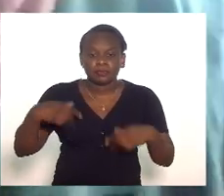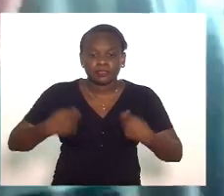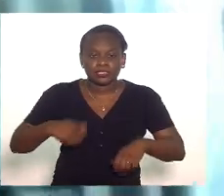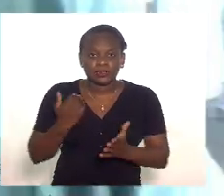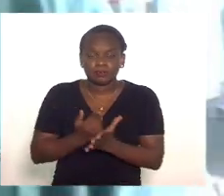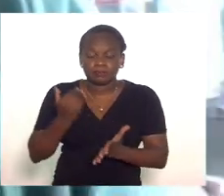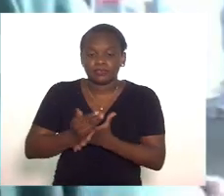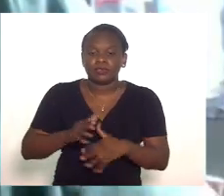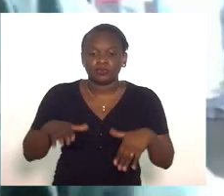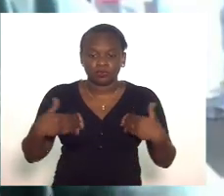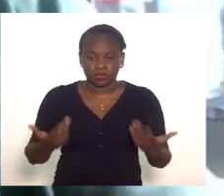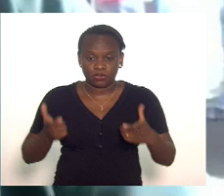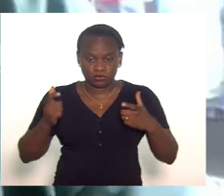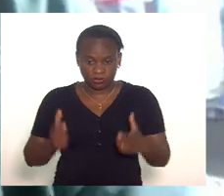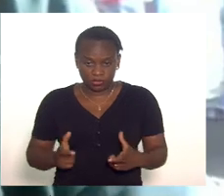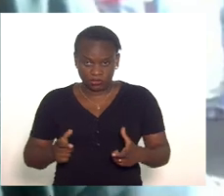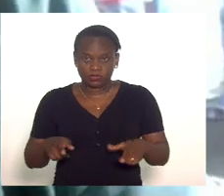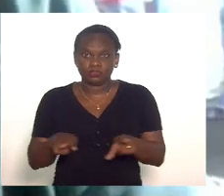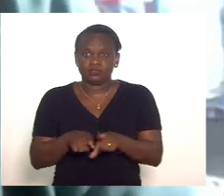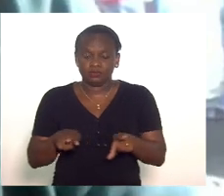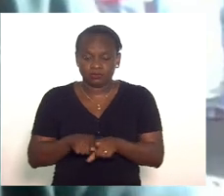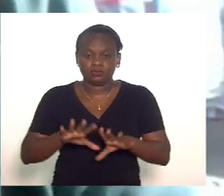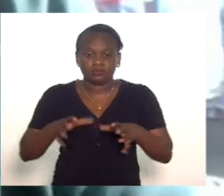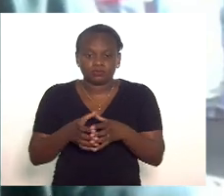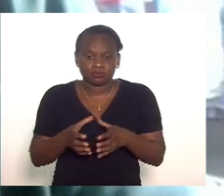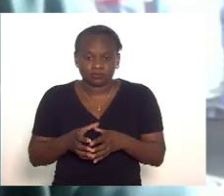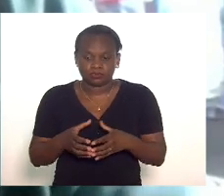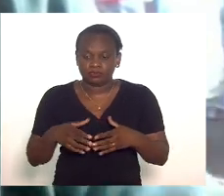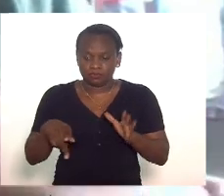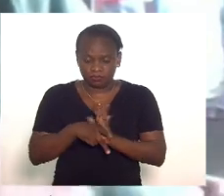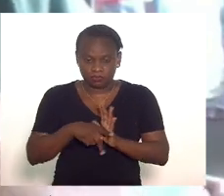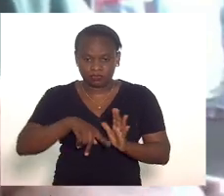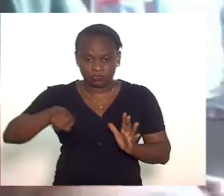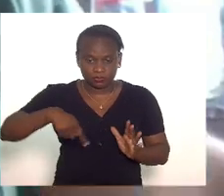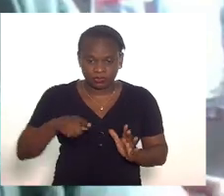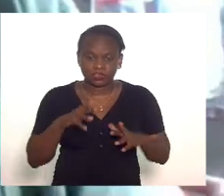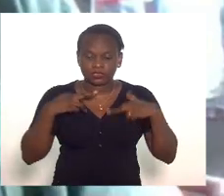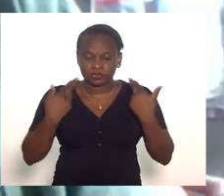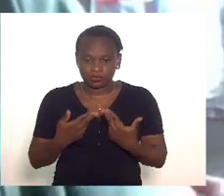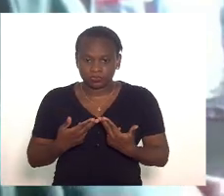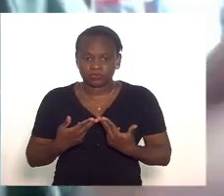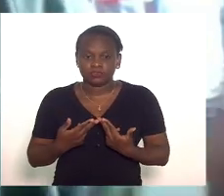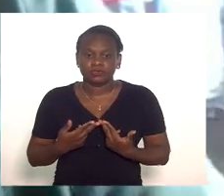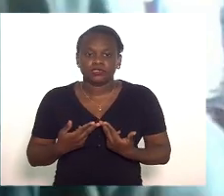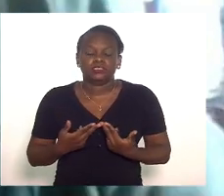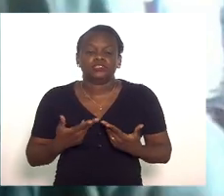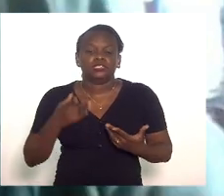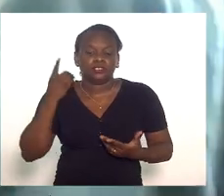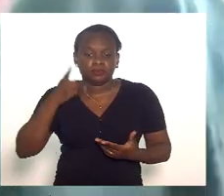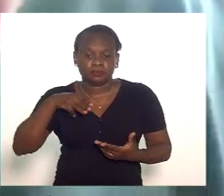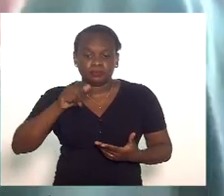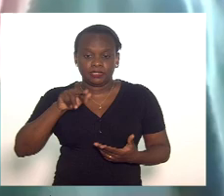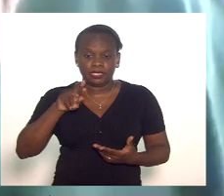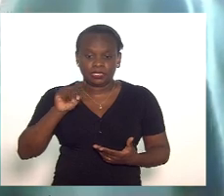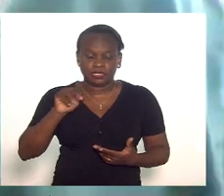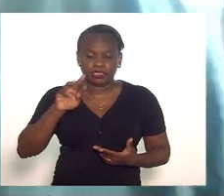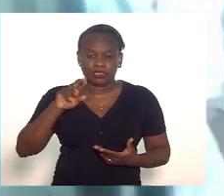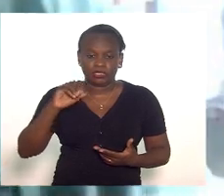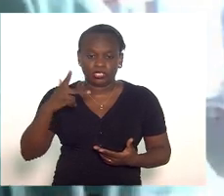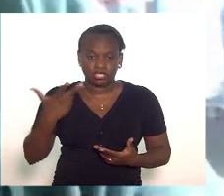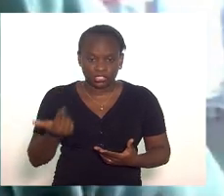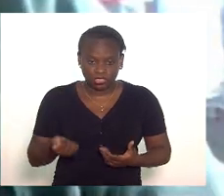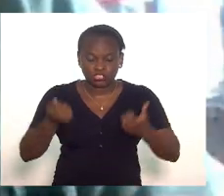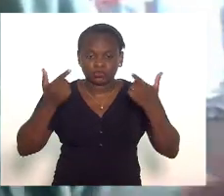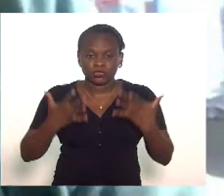mais demanda naquela comissão nossa naquela audiência a deputada Marta Rocha chamou a atenção do